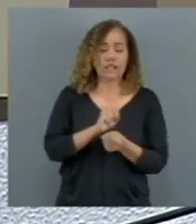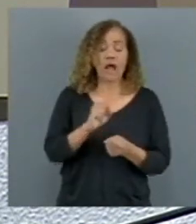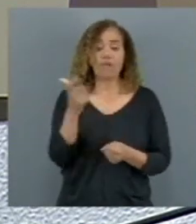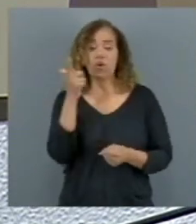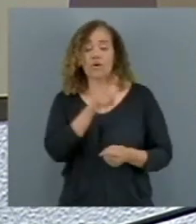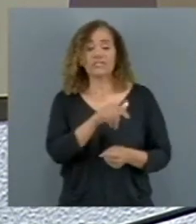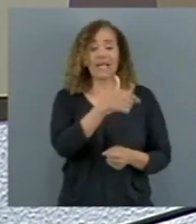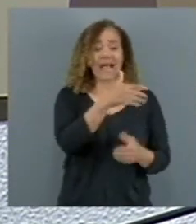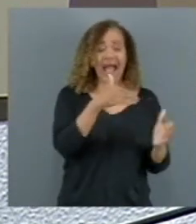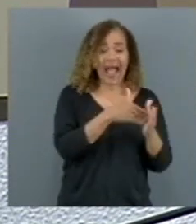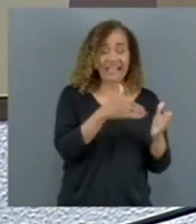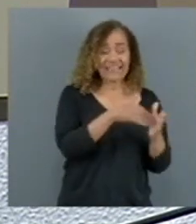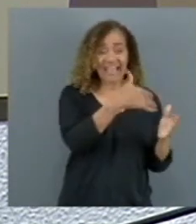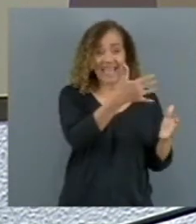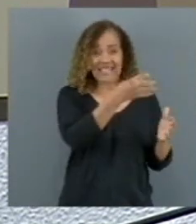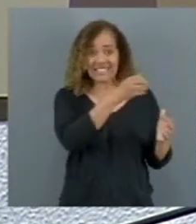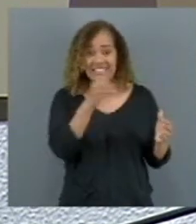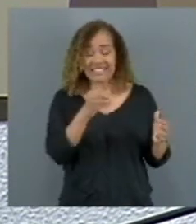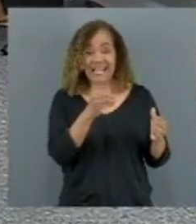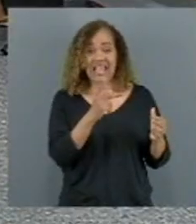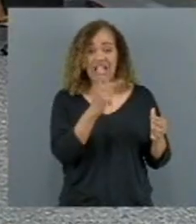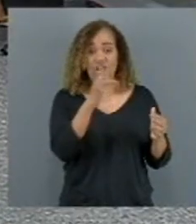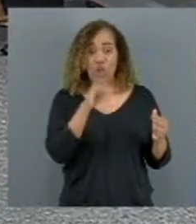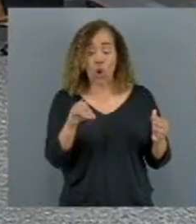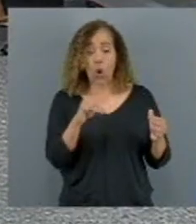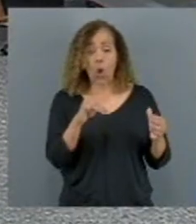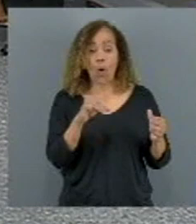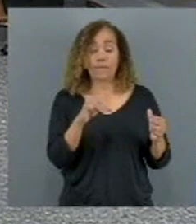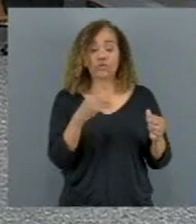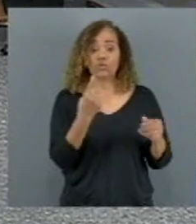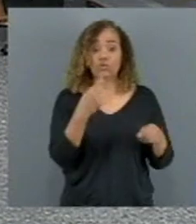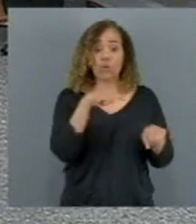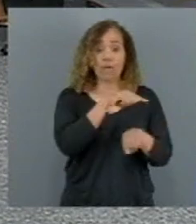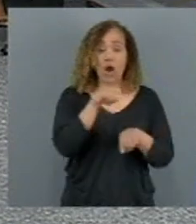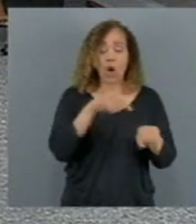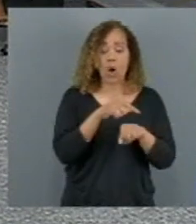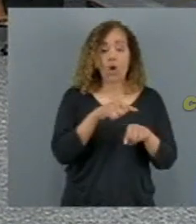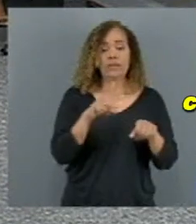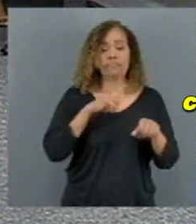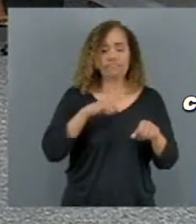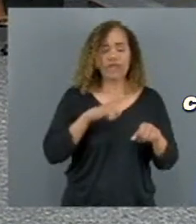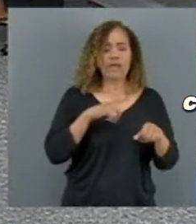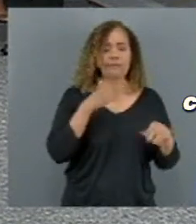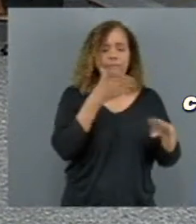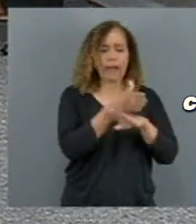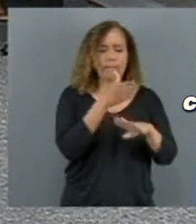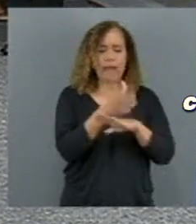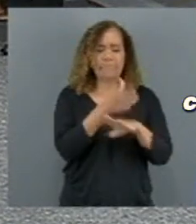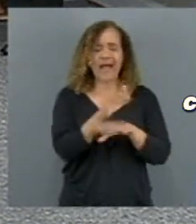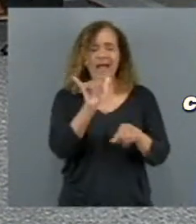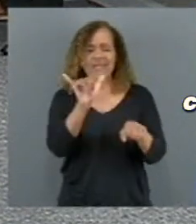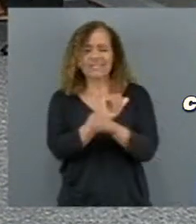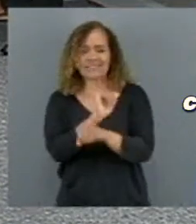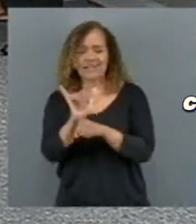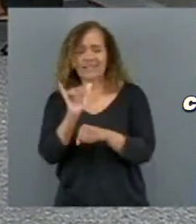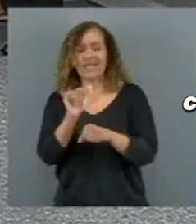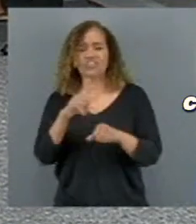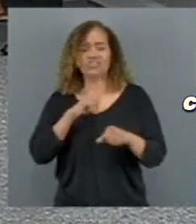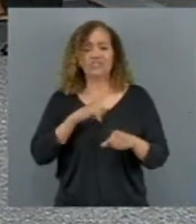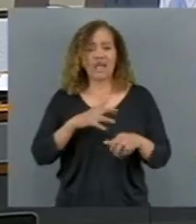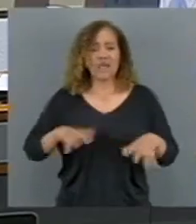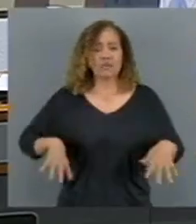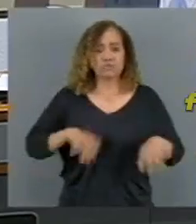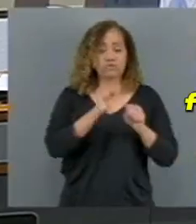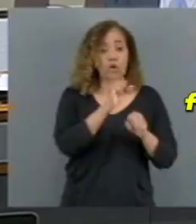100 quilômetros por hora e conectando pontos estratégicos. Com um custo estimado de R$ 80